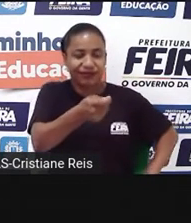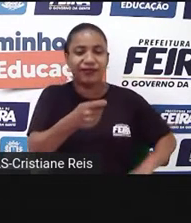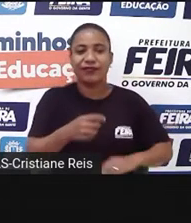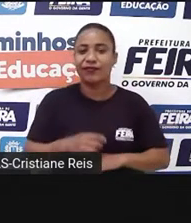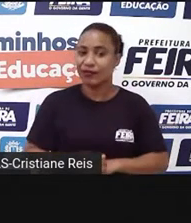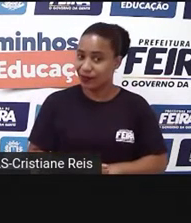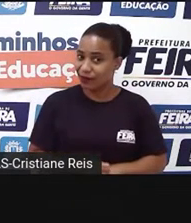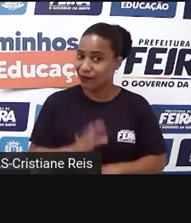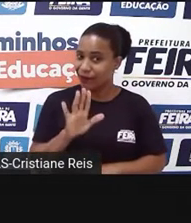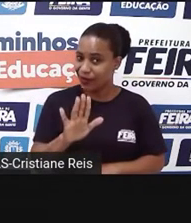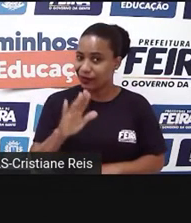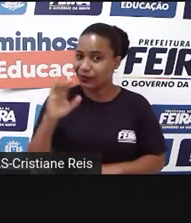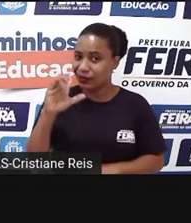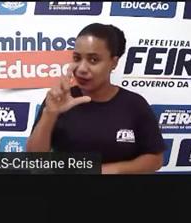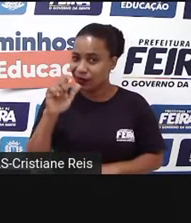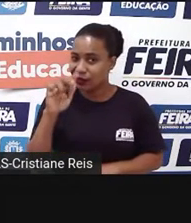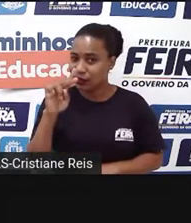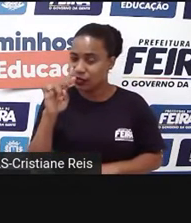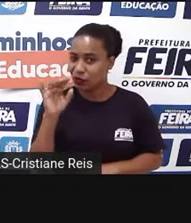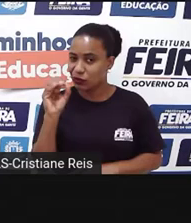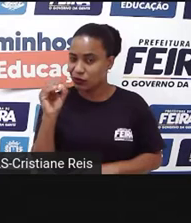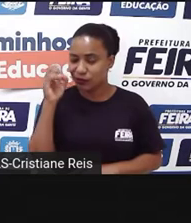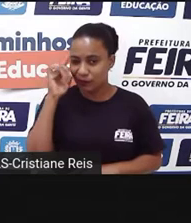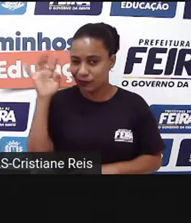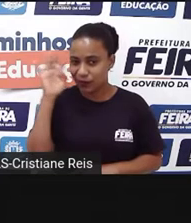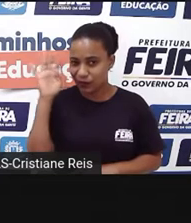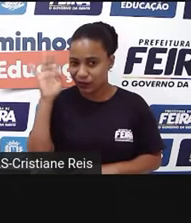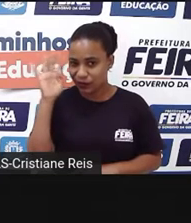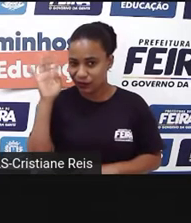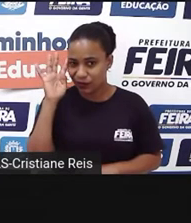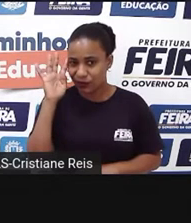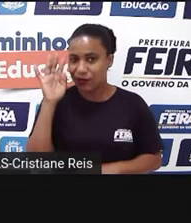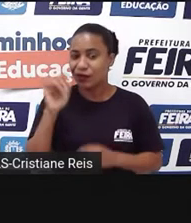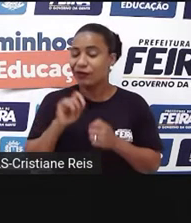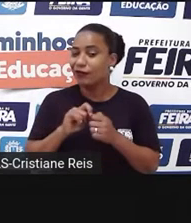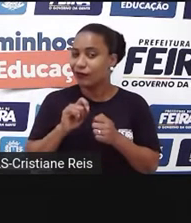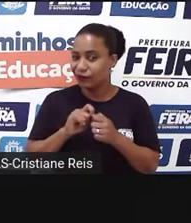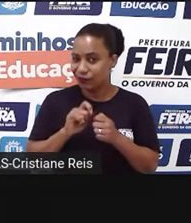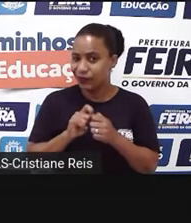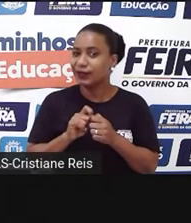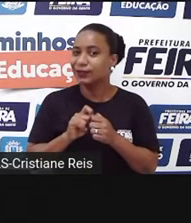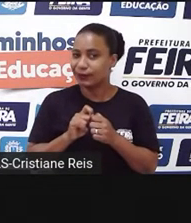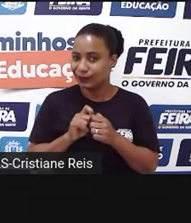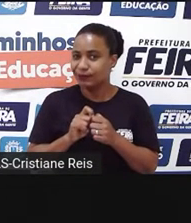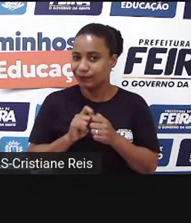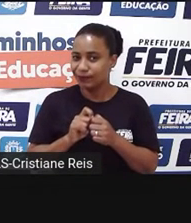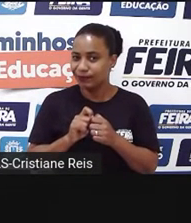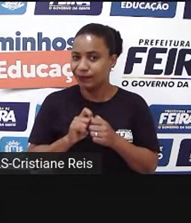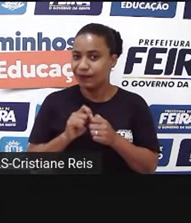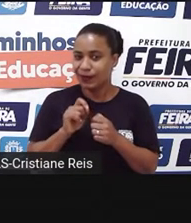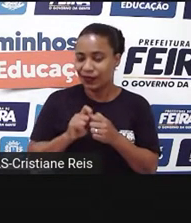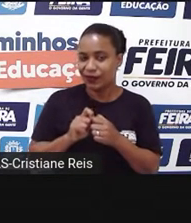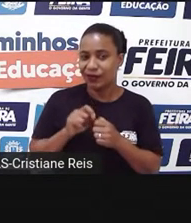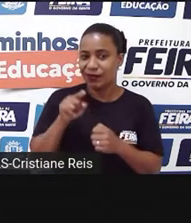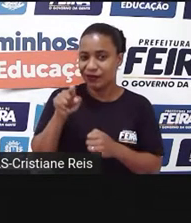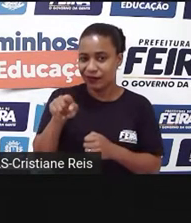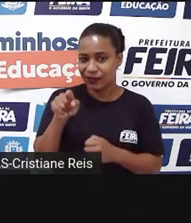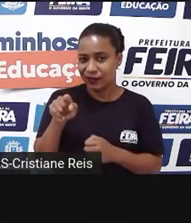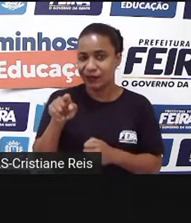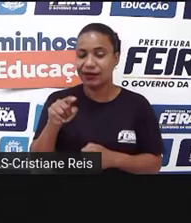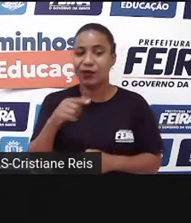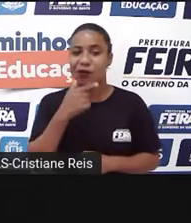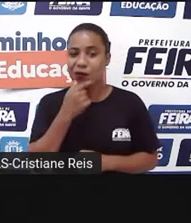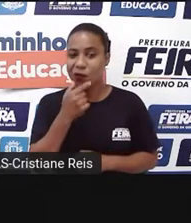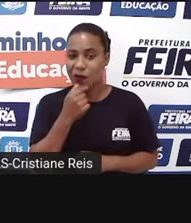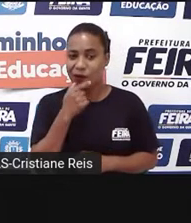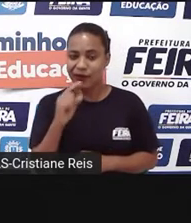fato, morto. O que foi que ele fez? Ele envenenou a espada de Laertes, porque se ele ferisse Hamlet,